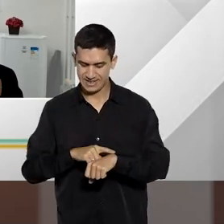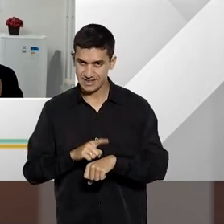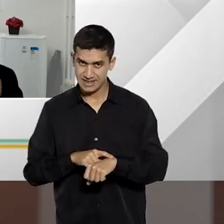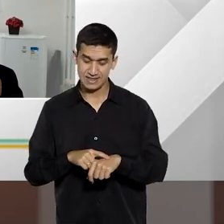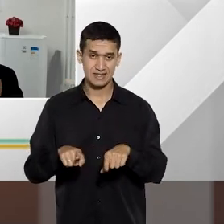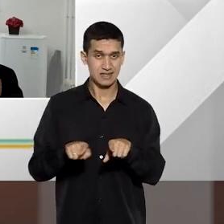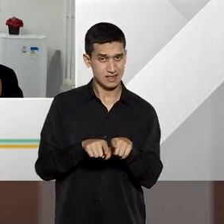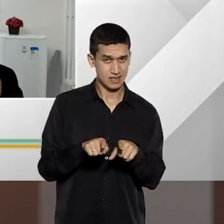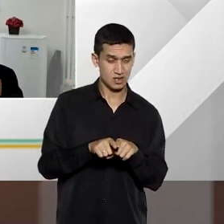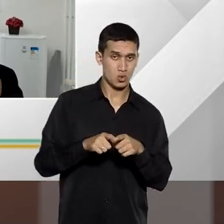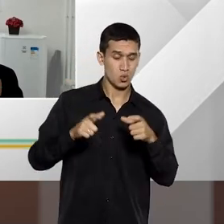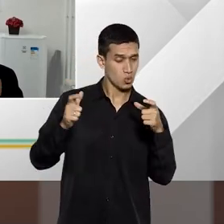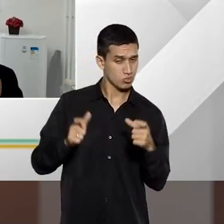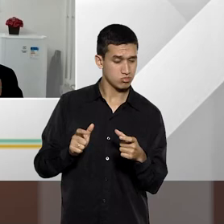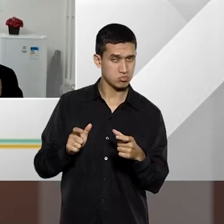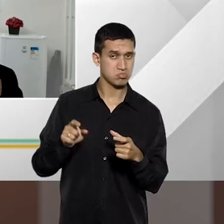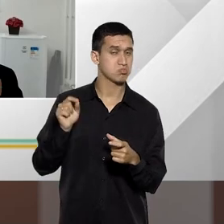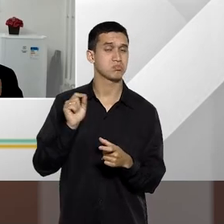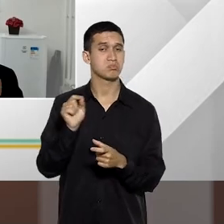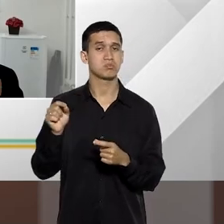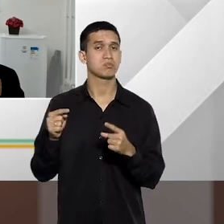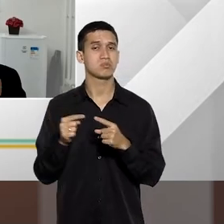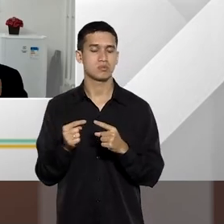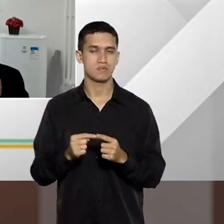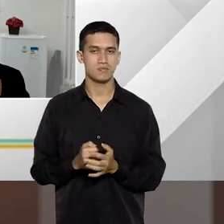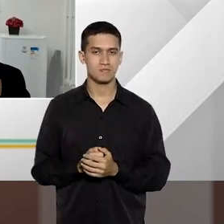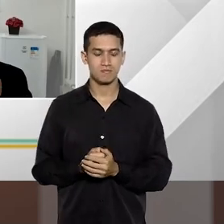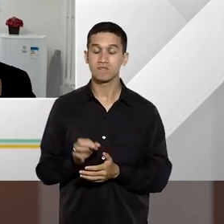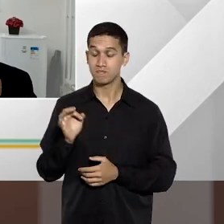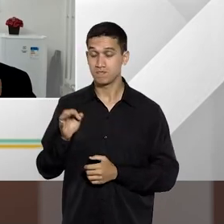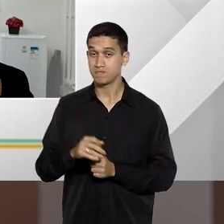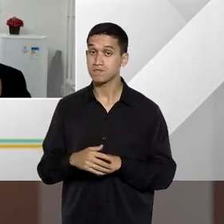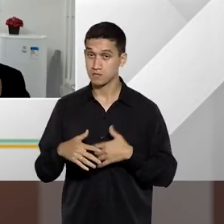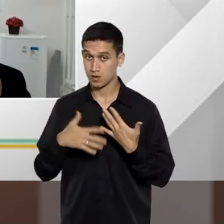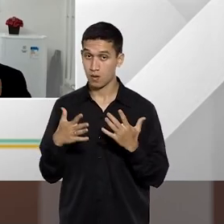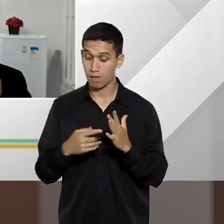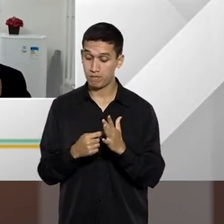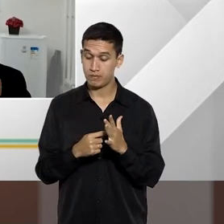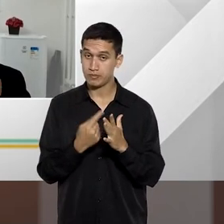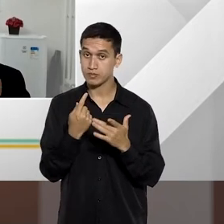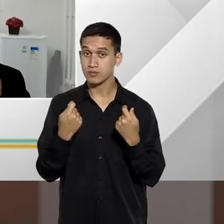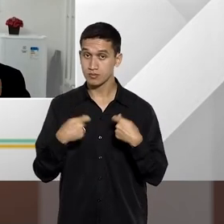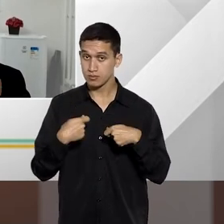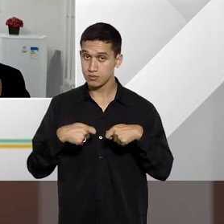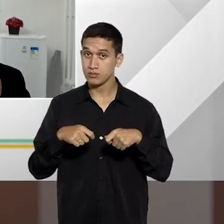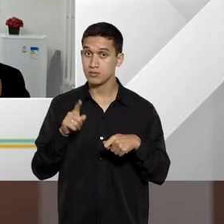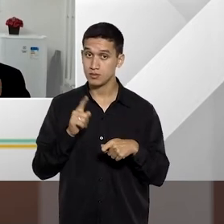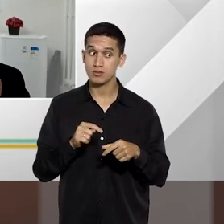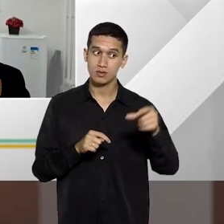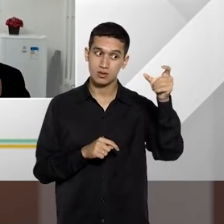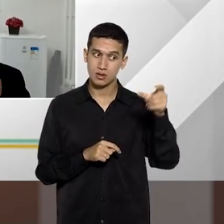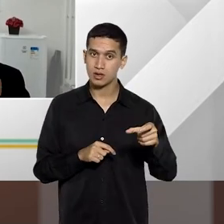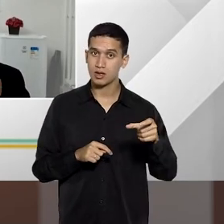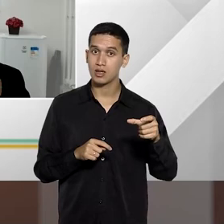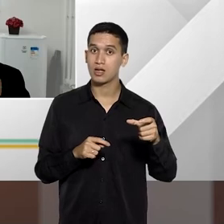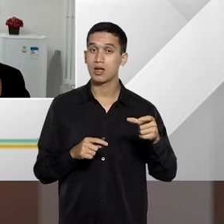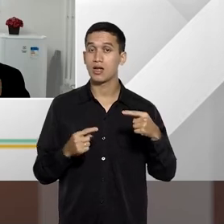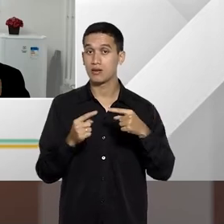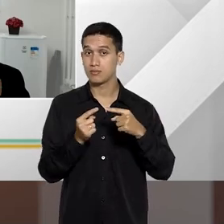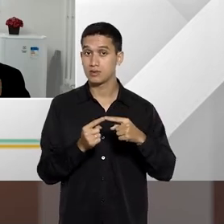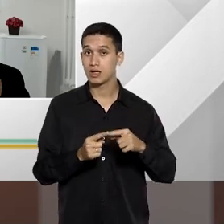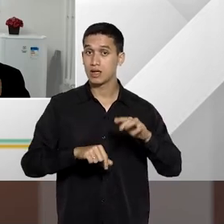do lugar, enfim, eu gostaria já que... Exato. Então, o primeiro requisito são condutas que caracterizem crimes de mesma espécie.